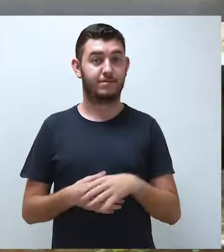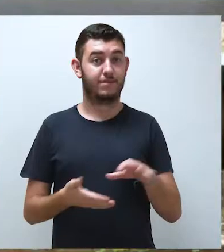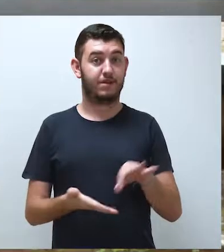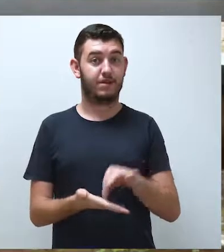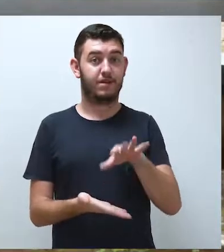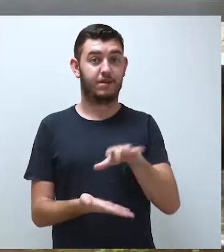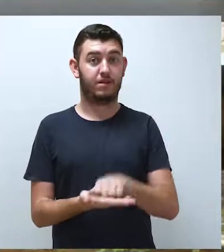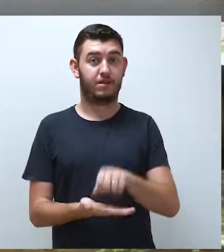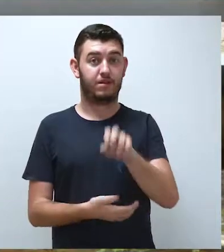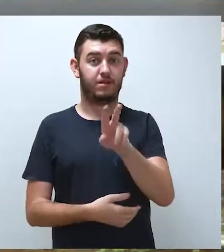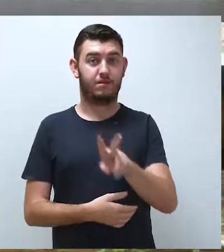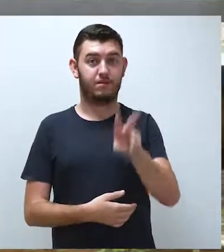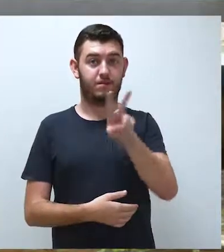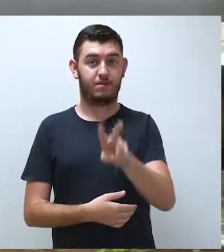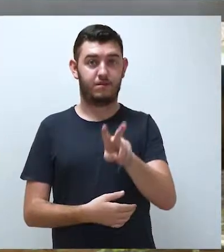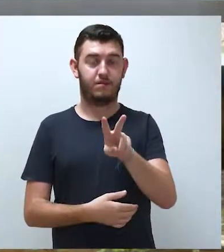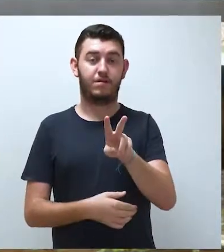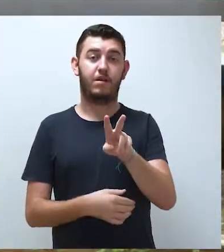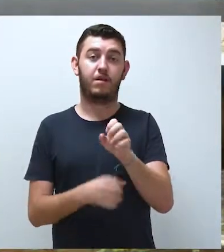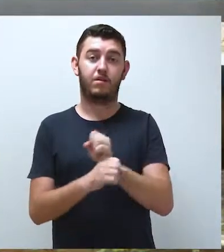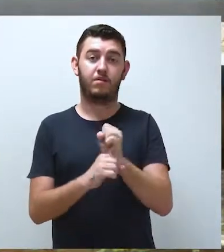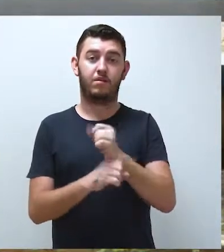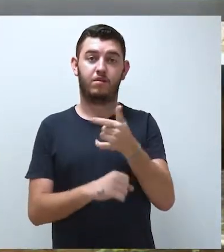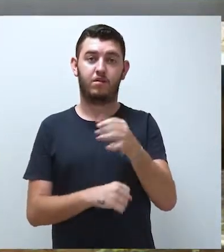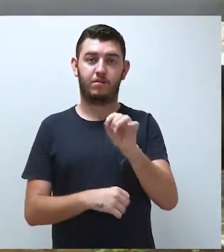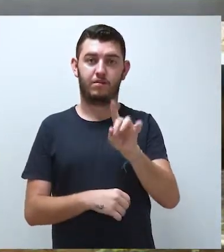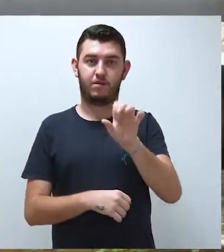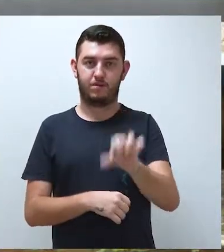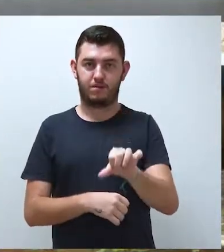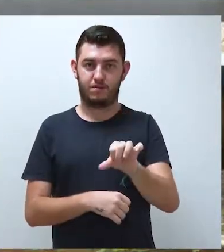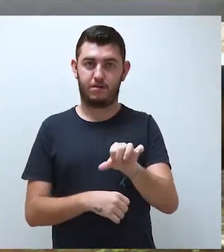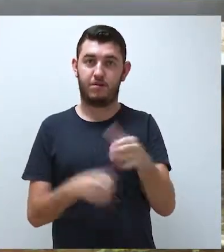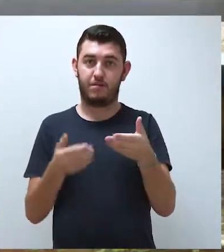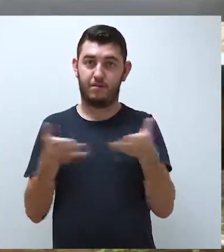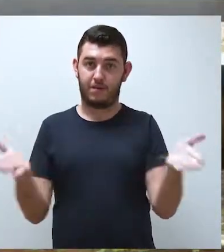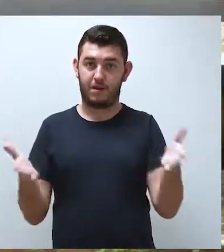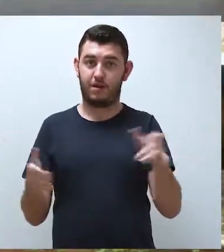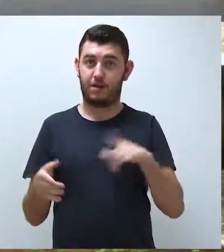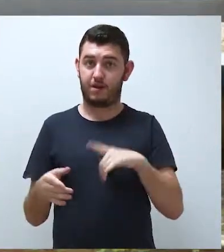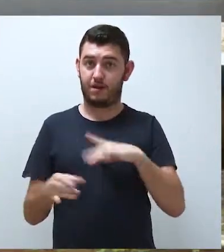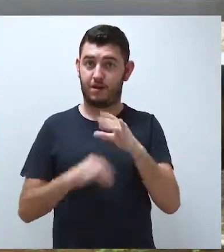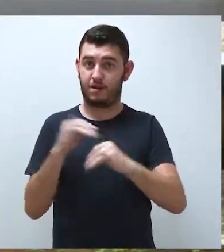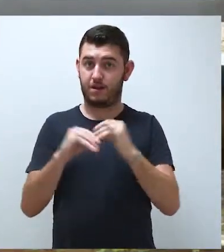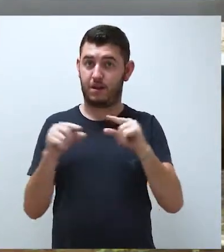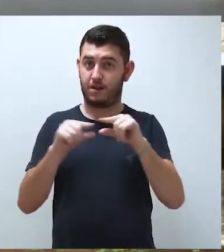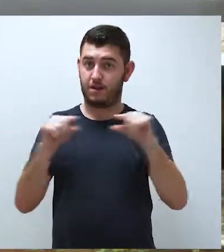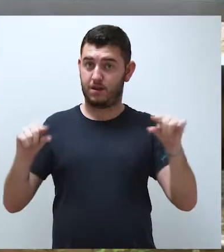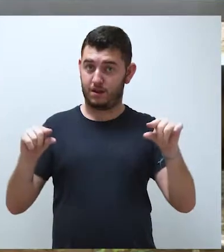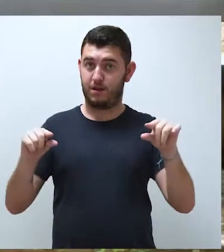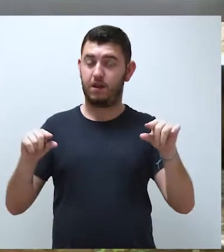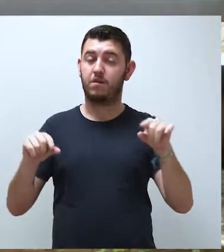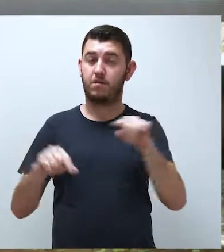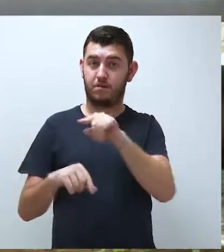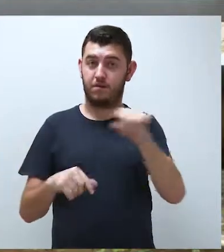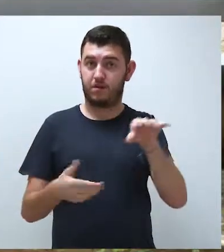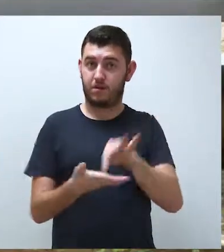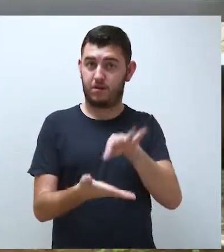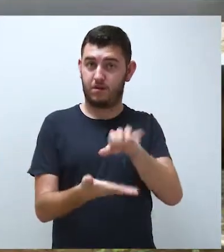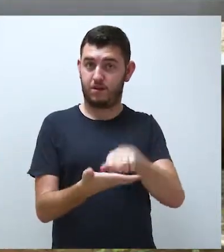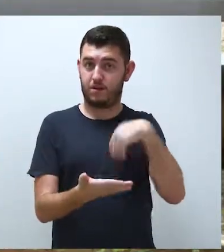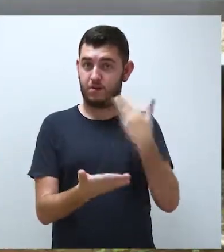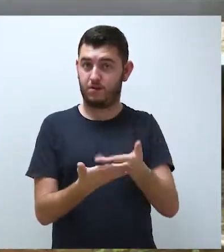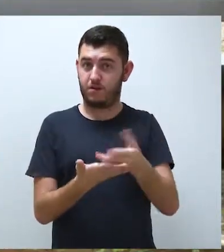As inscrições para o vestibular agendado 2019 estão abertas. Inscreva-se no link que aparece na tela e tenha a chance de estudar na melhor